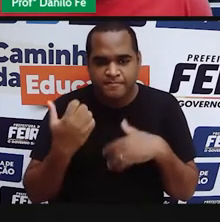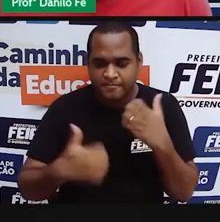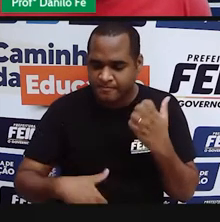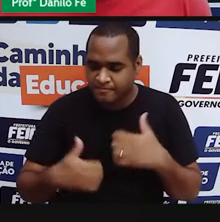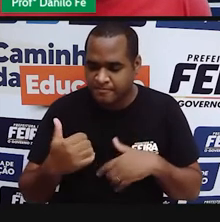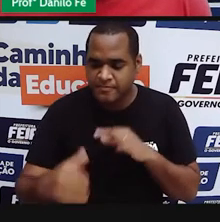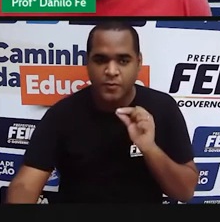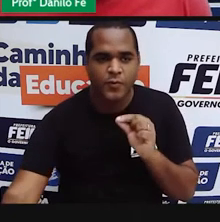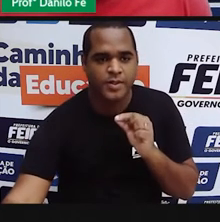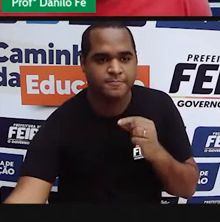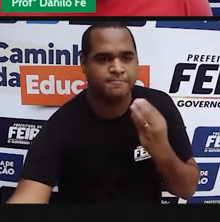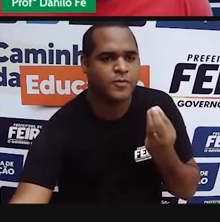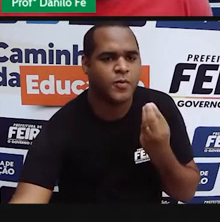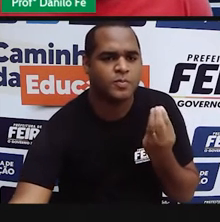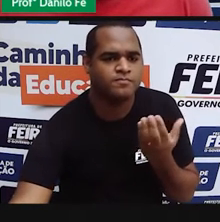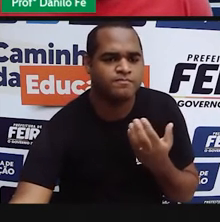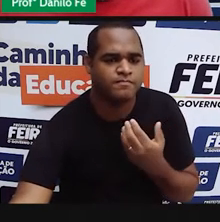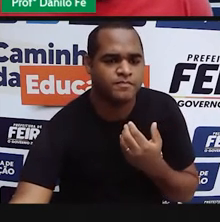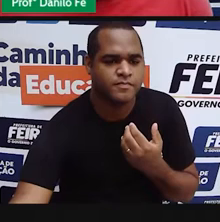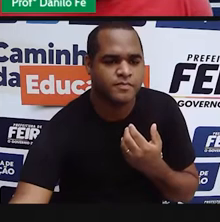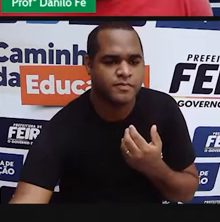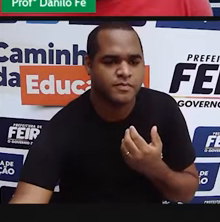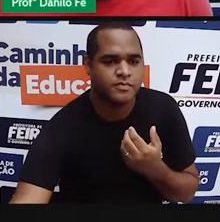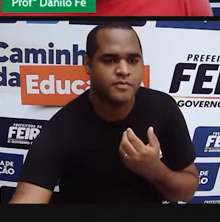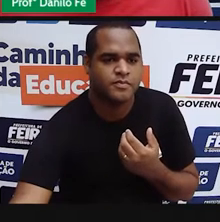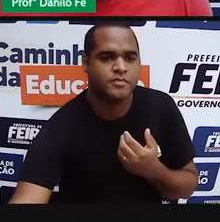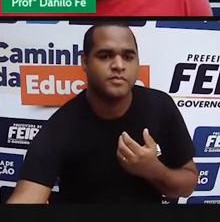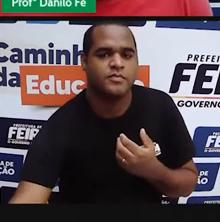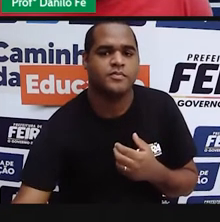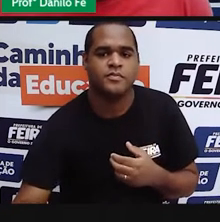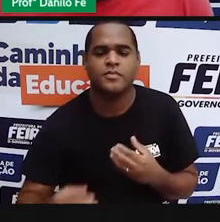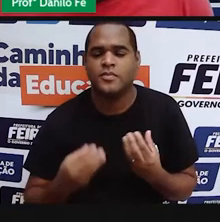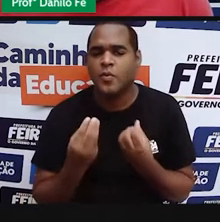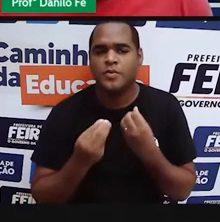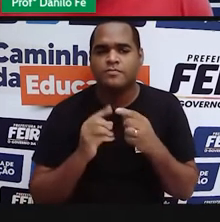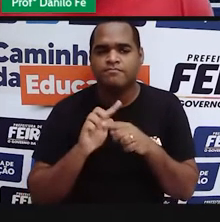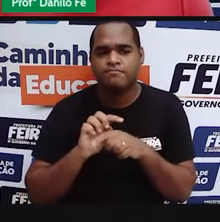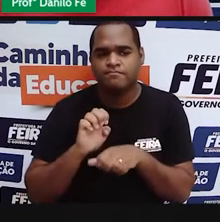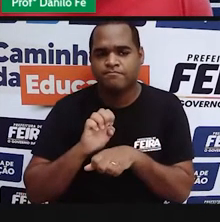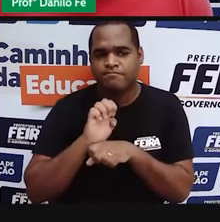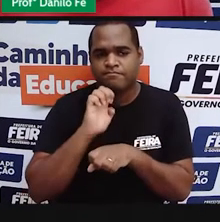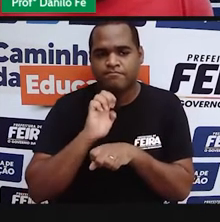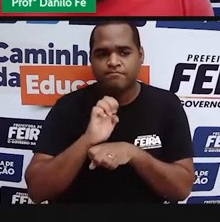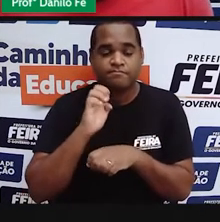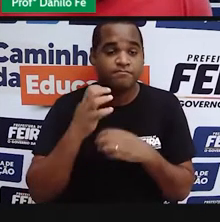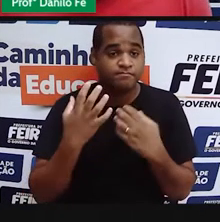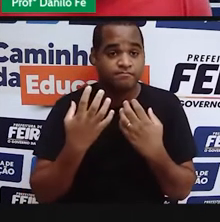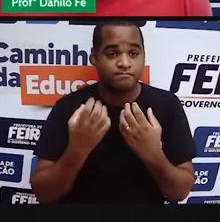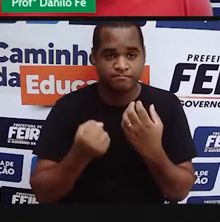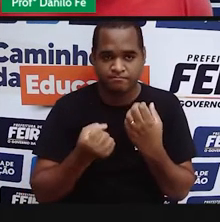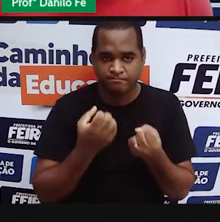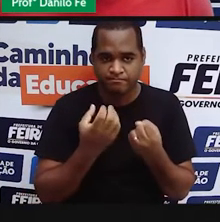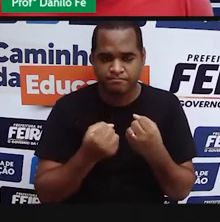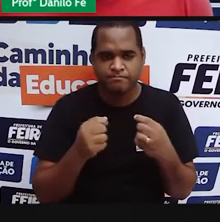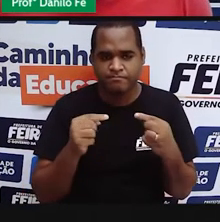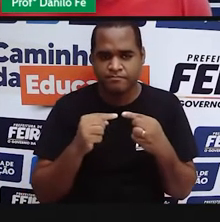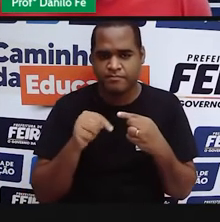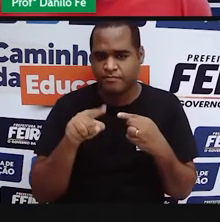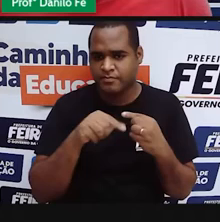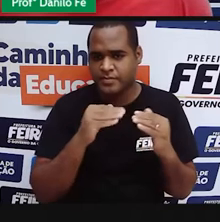sobre o Estado absolutista. Eu acho que